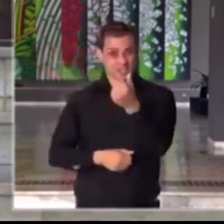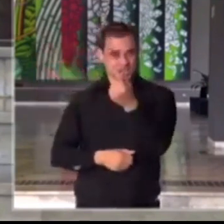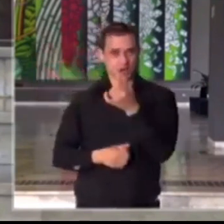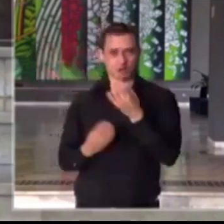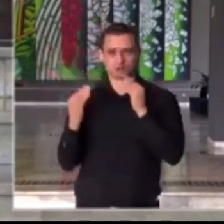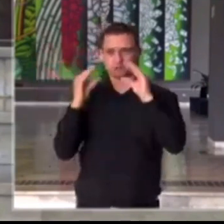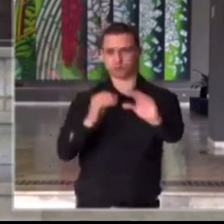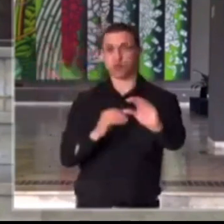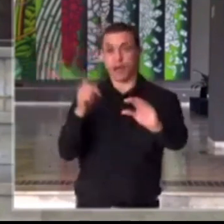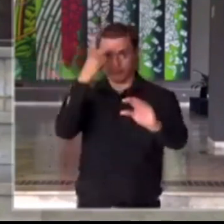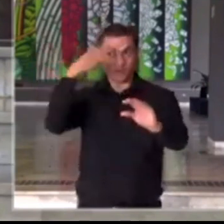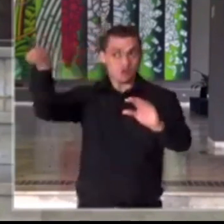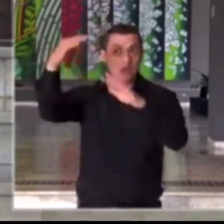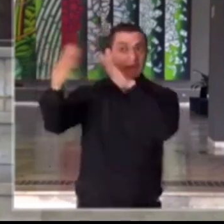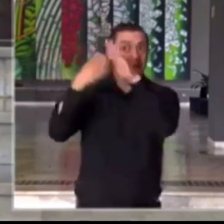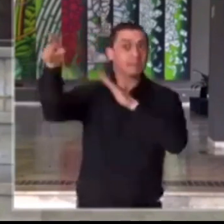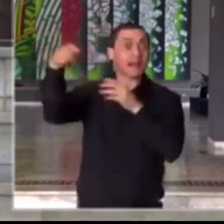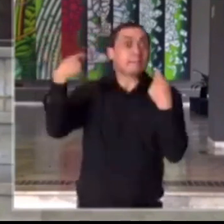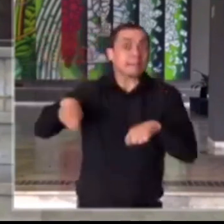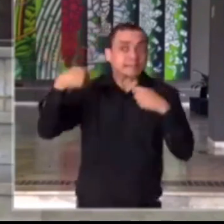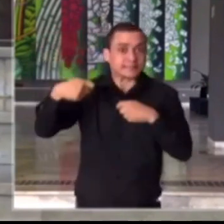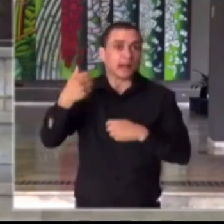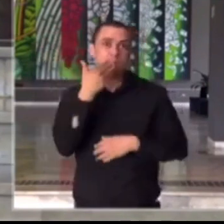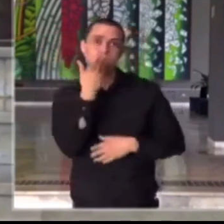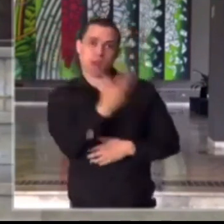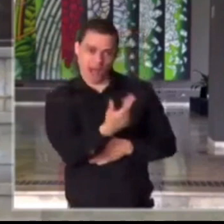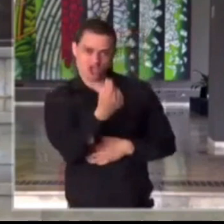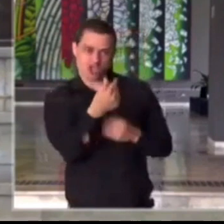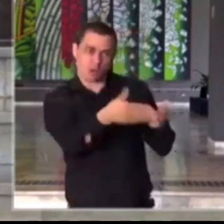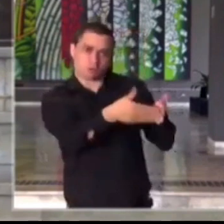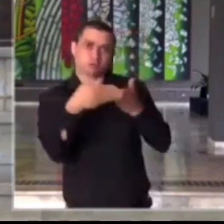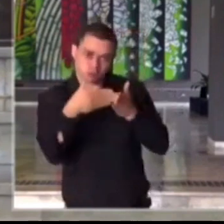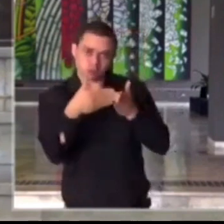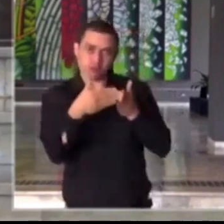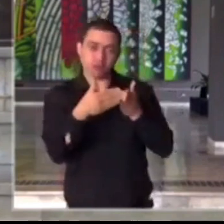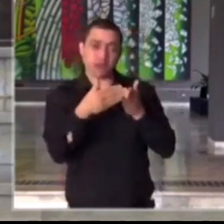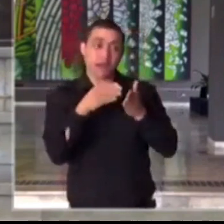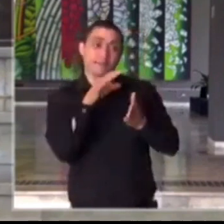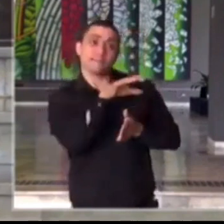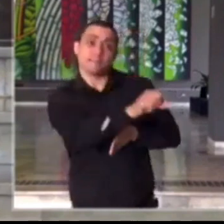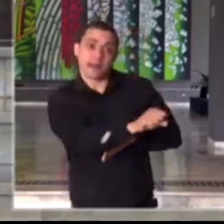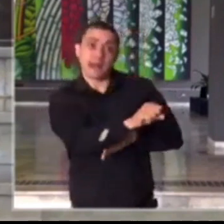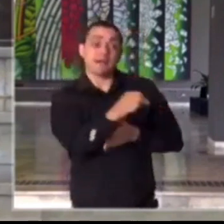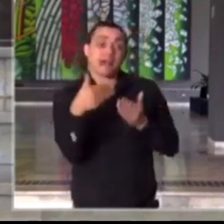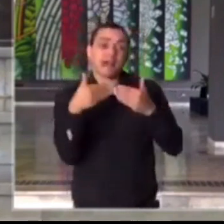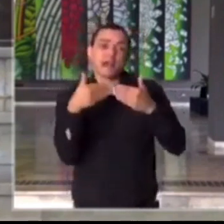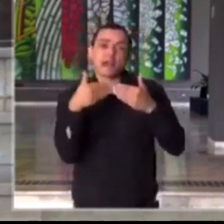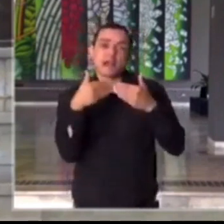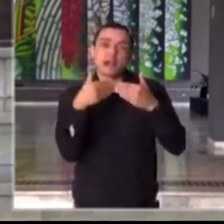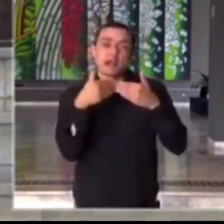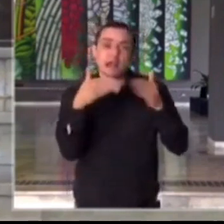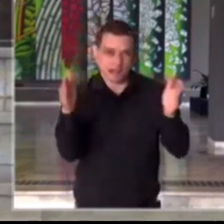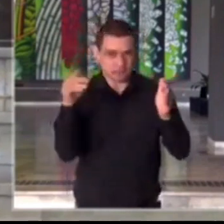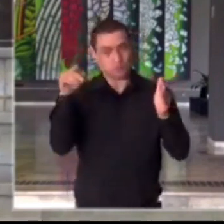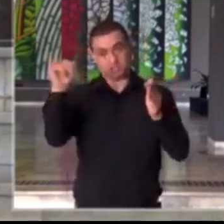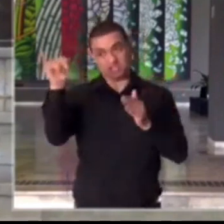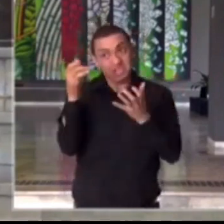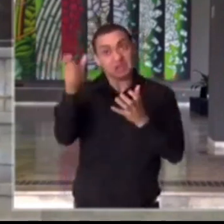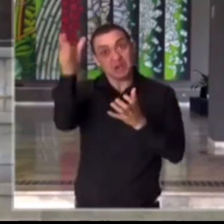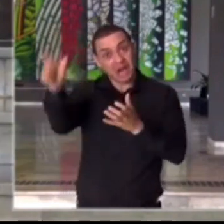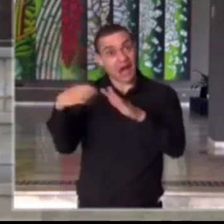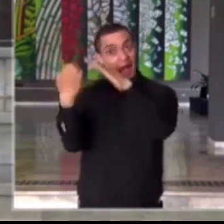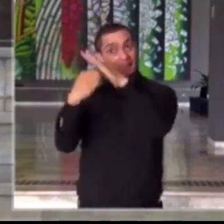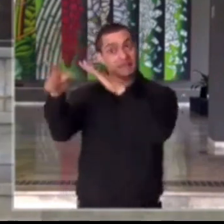disponível para quem precisar, desejar e aplicar o seu interesse em obter este